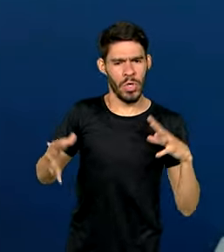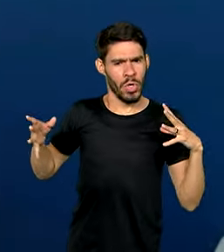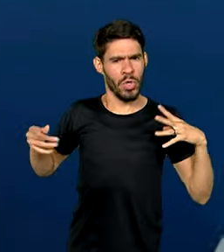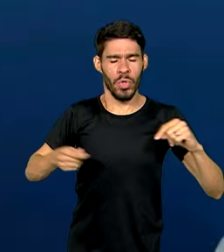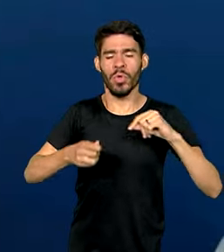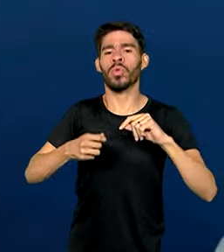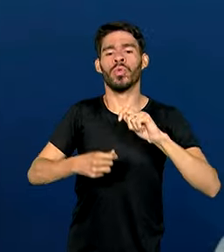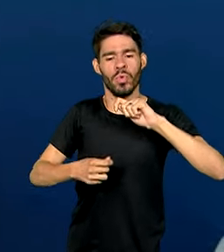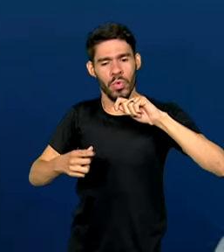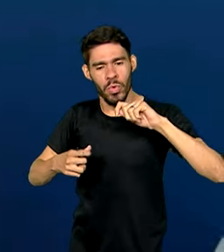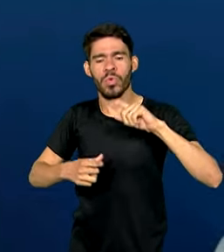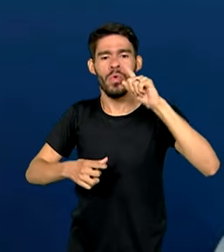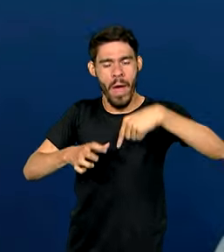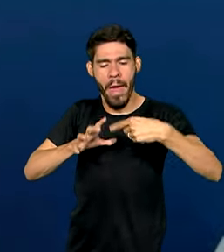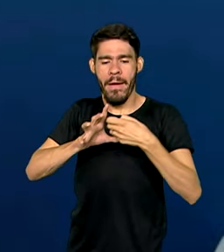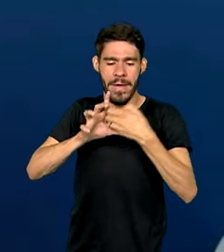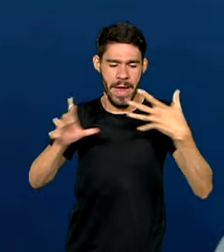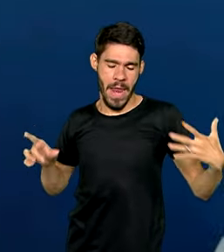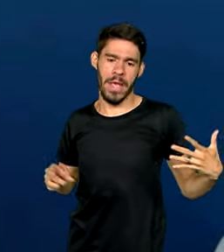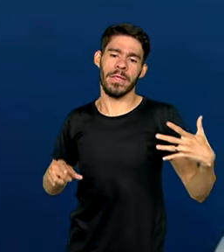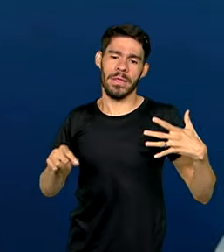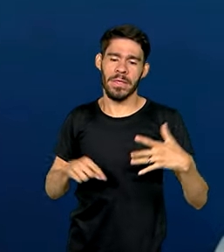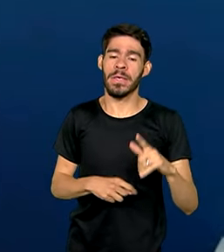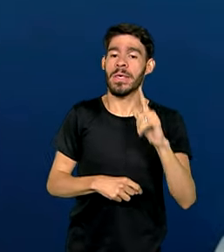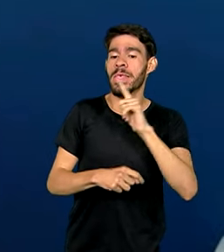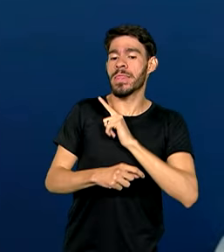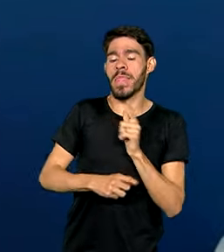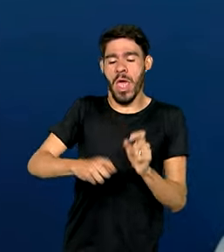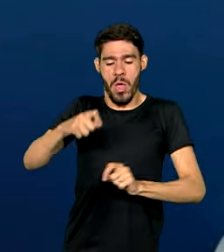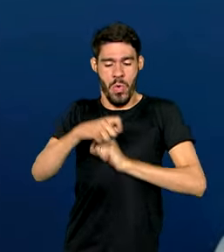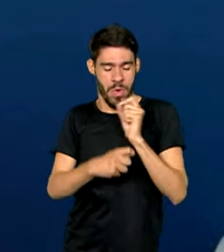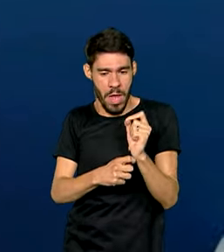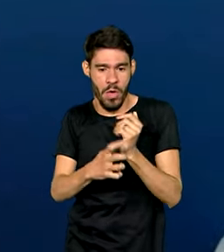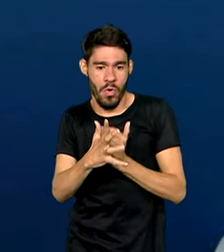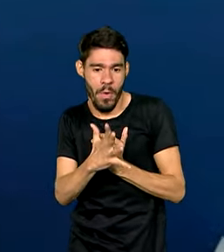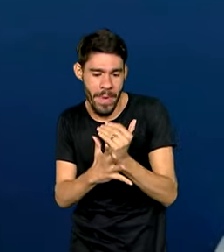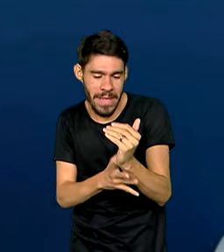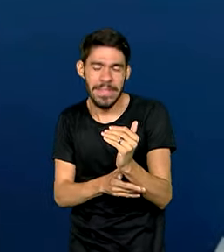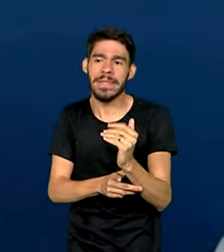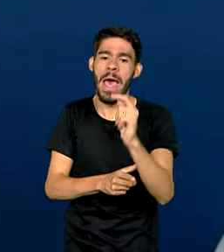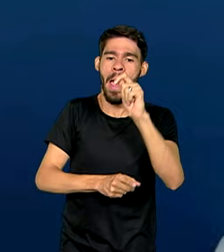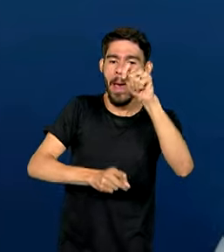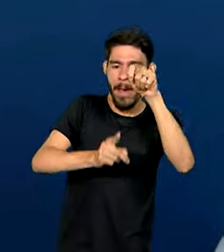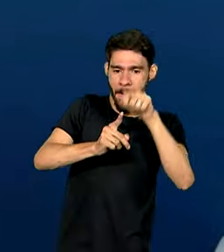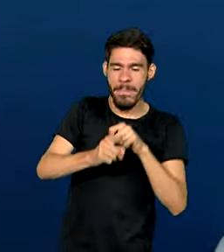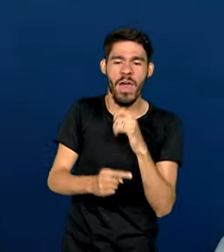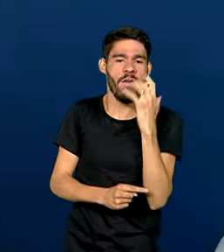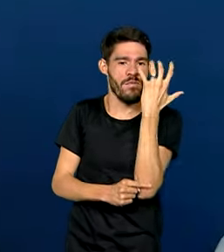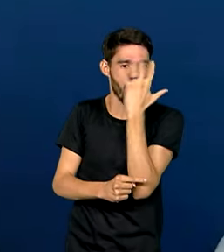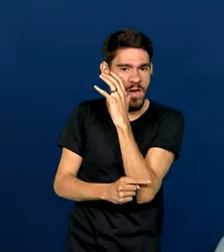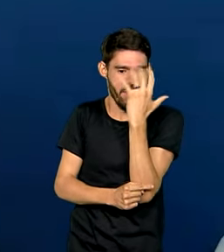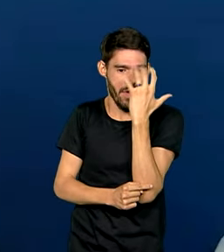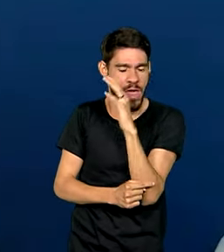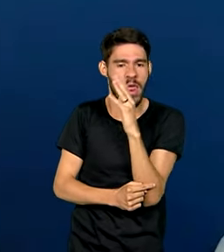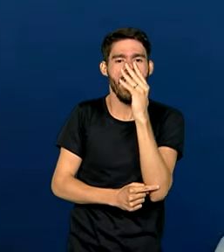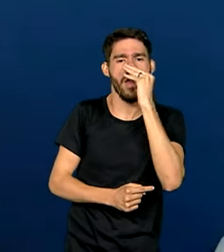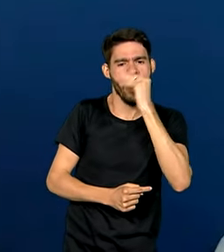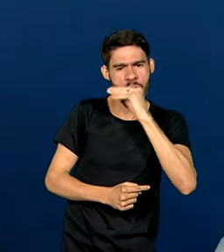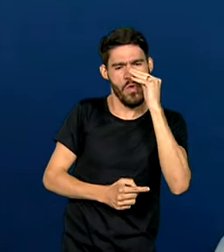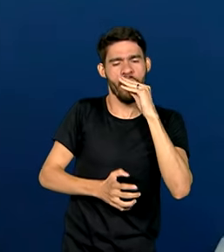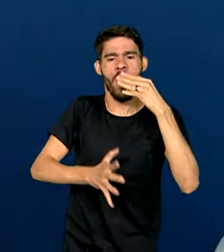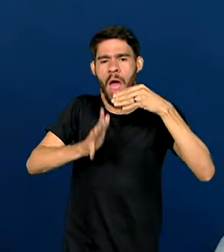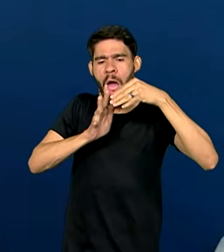reflexo do fenômeno. Existe uma tendência que a partir de fevereiro ele perca a força, né? Ou seja, ele vai